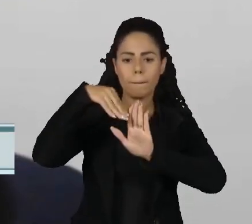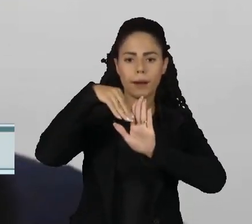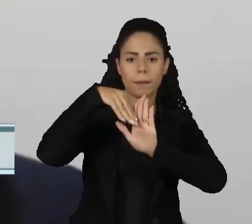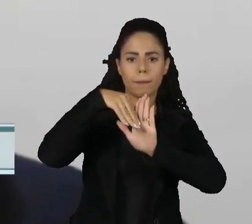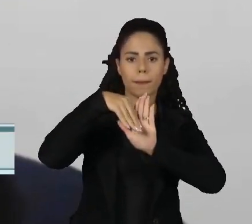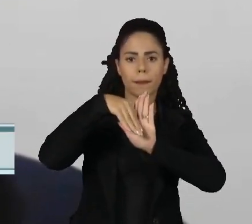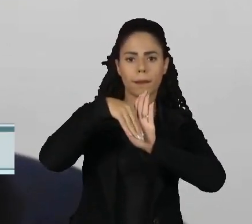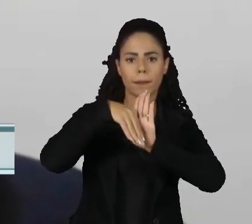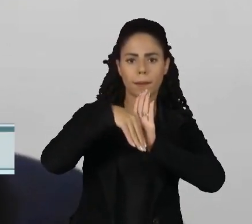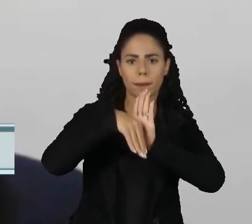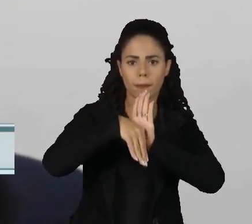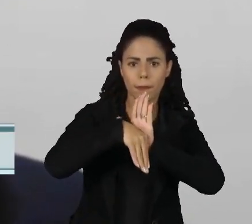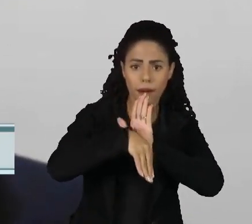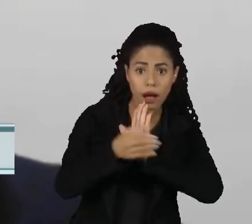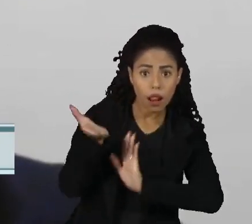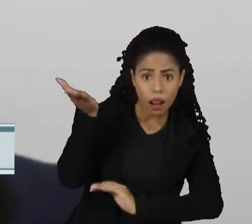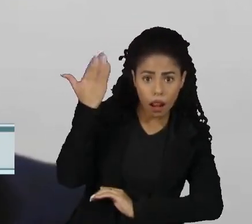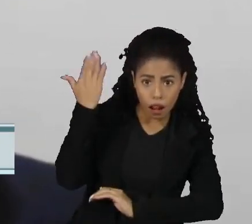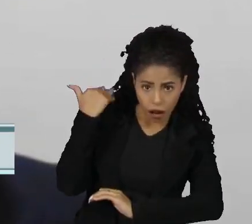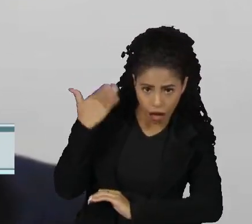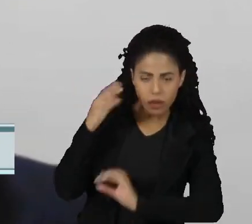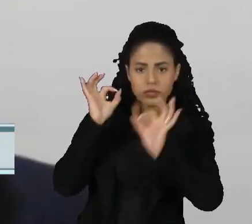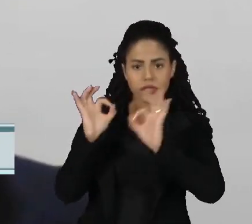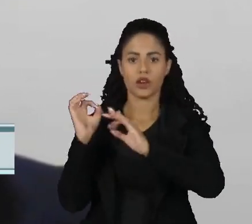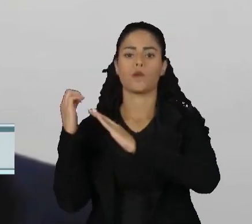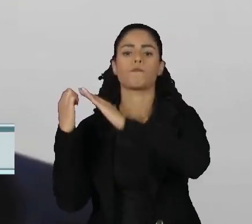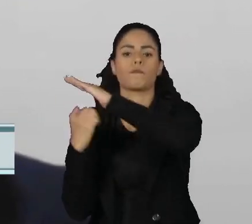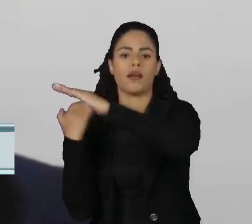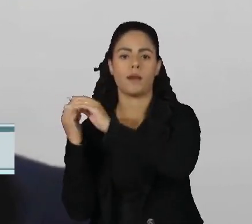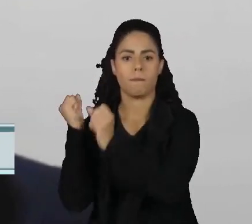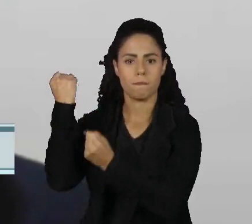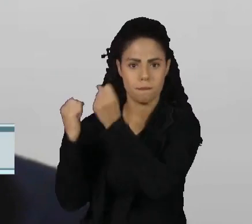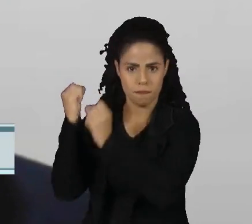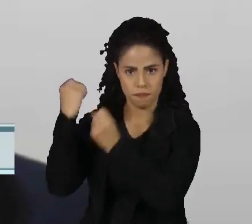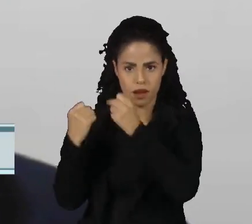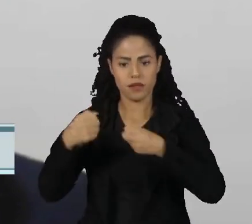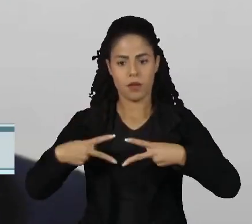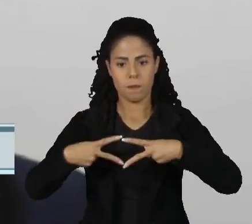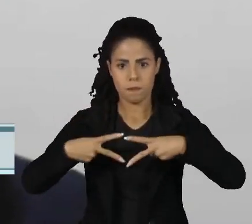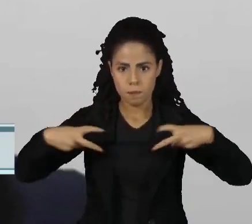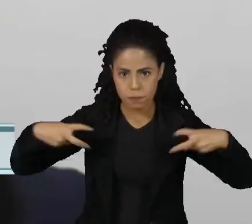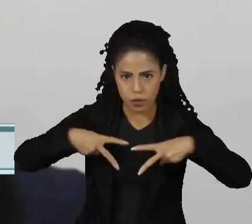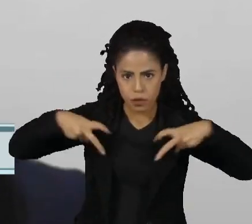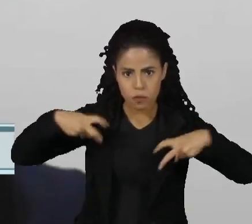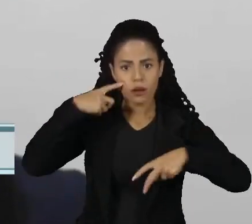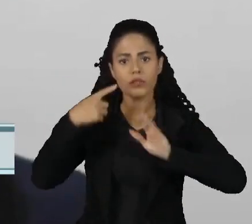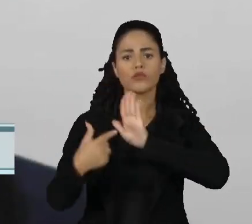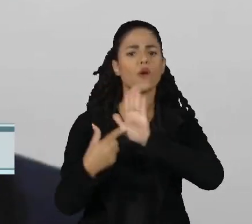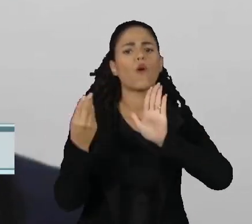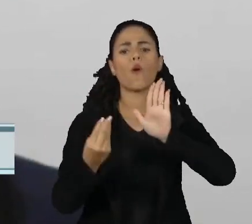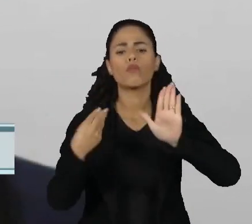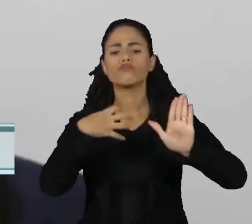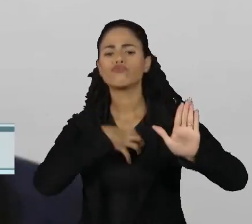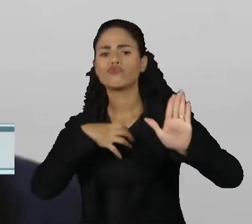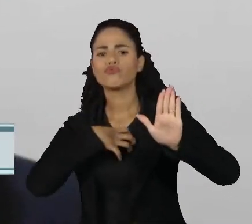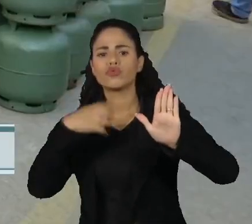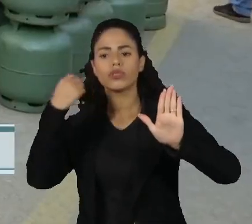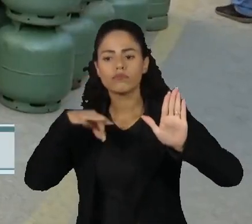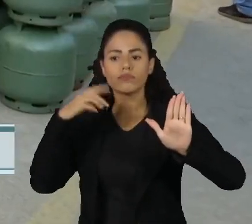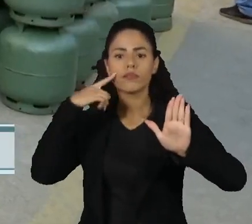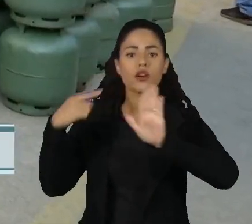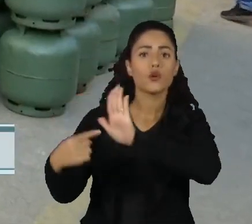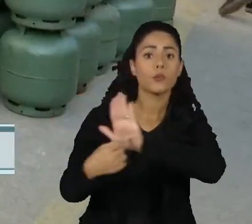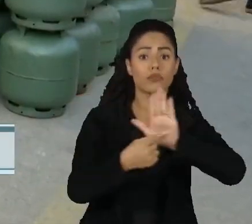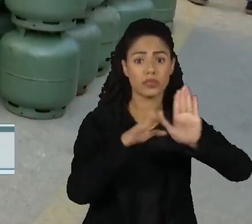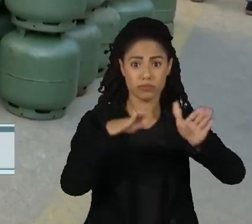realizada nos preços nas refinarias da Petrobras como objeto de recomposição das suas margens.